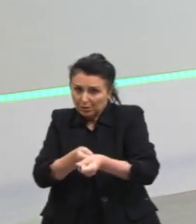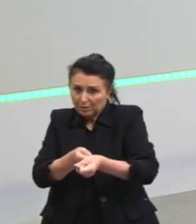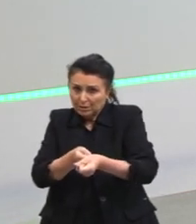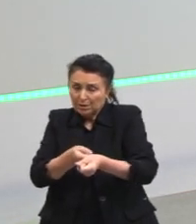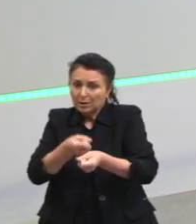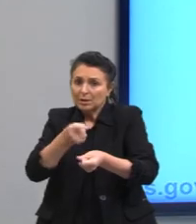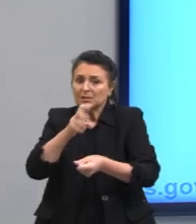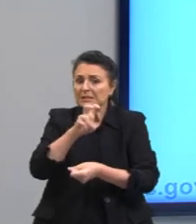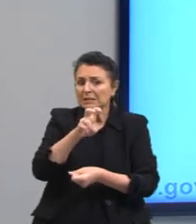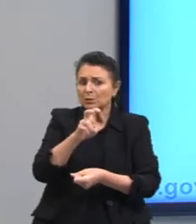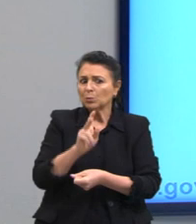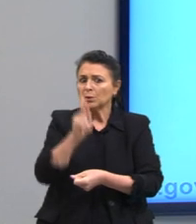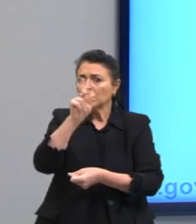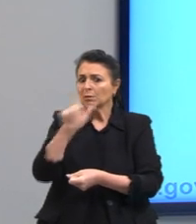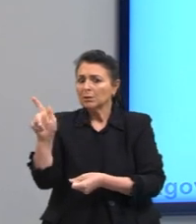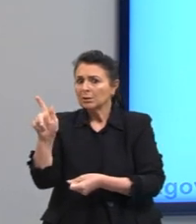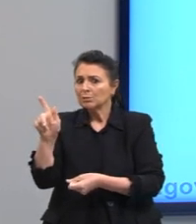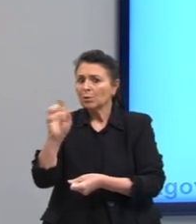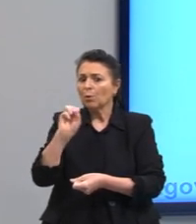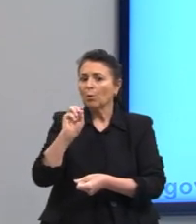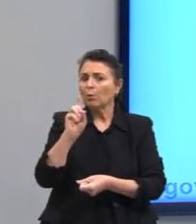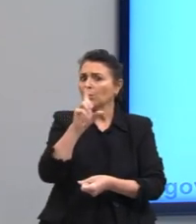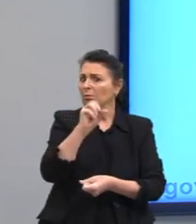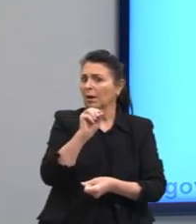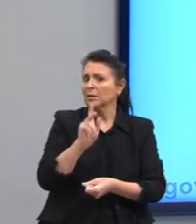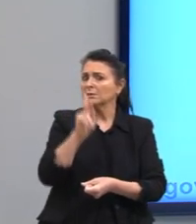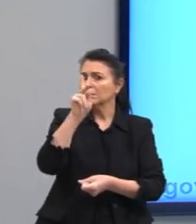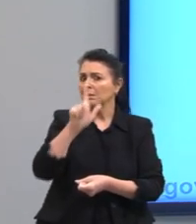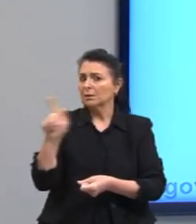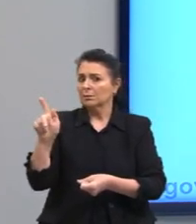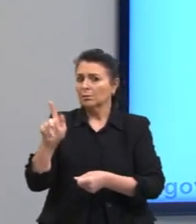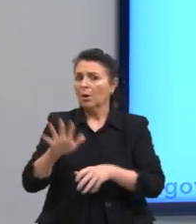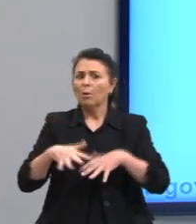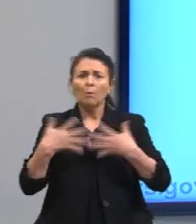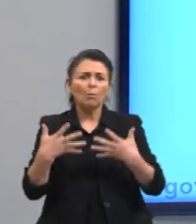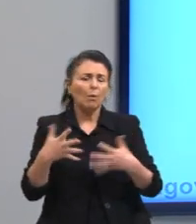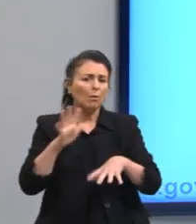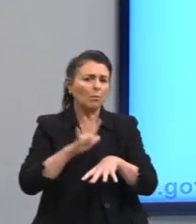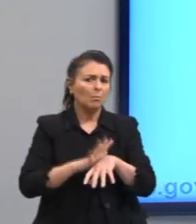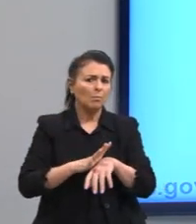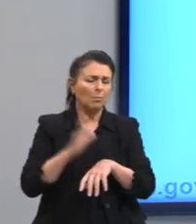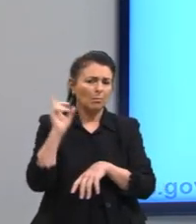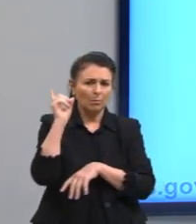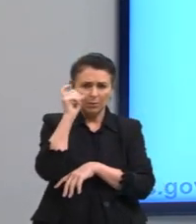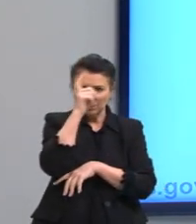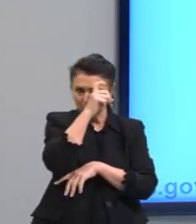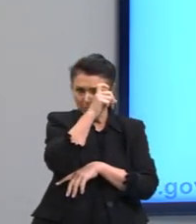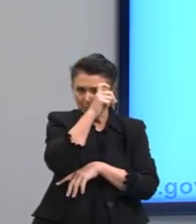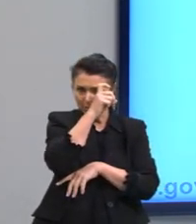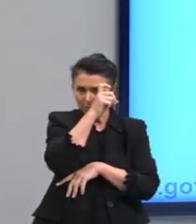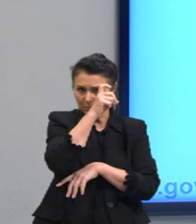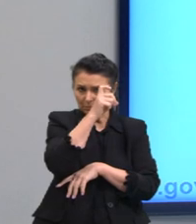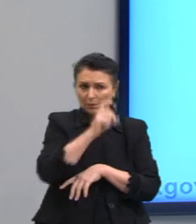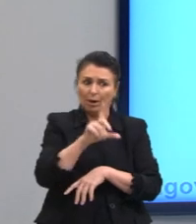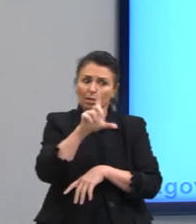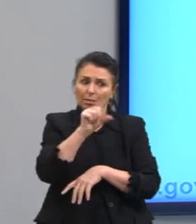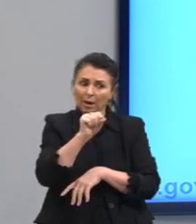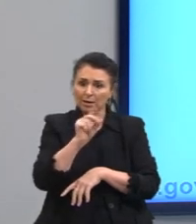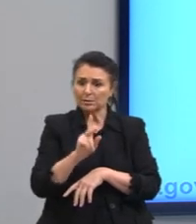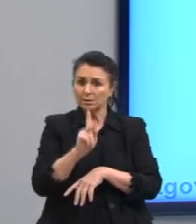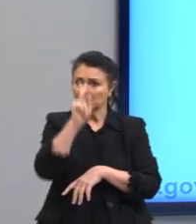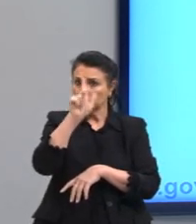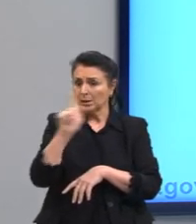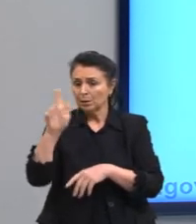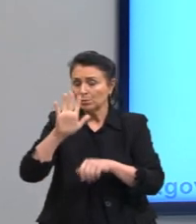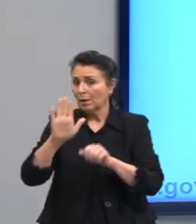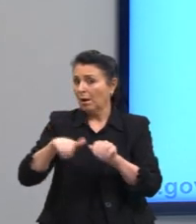caixa de 5 quilos ou de 10 quilos? Vai ser mais difícil puxar uma caixa de 10, né? Por